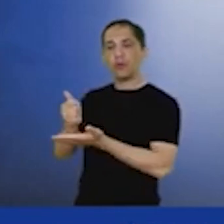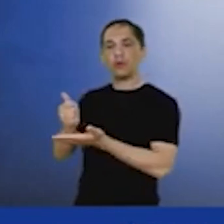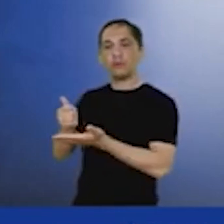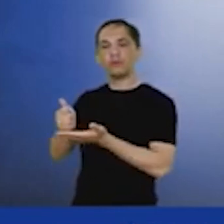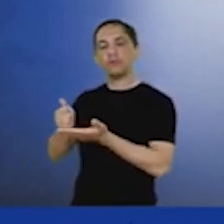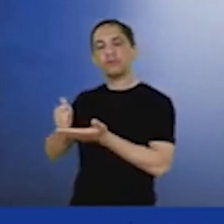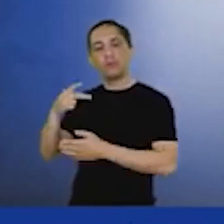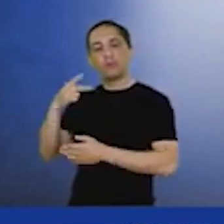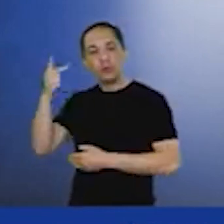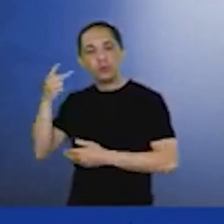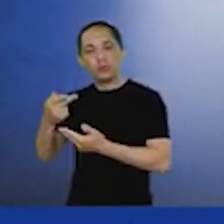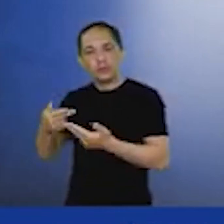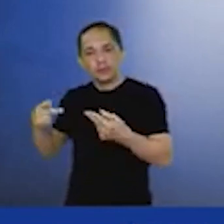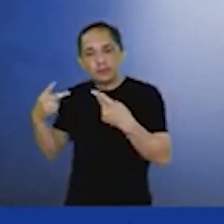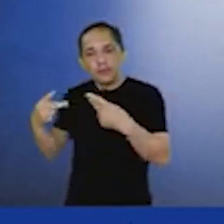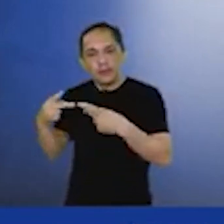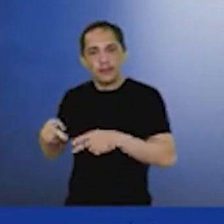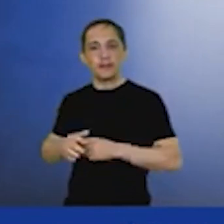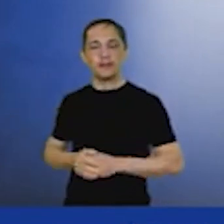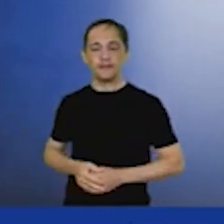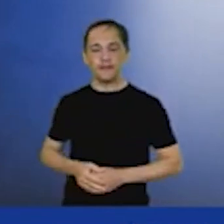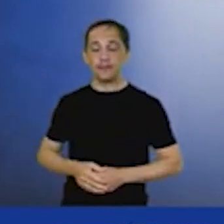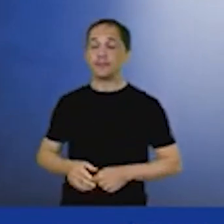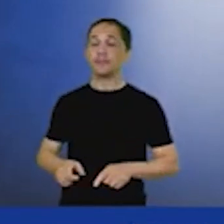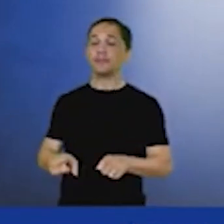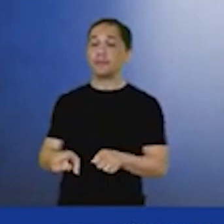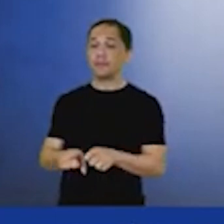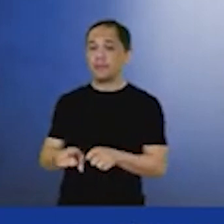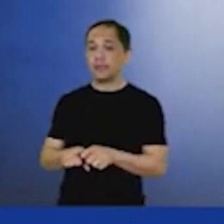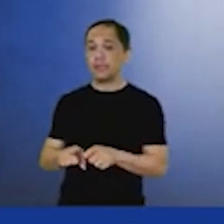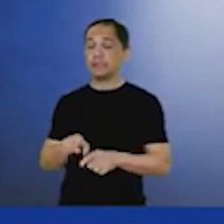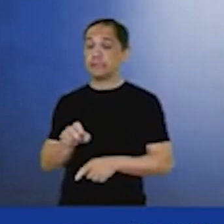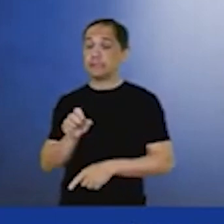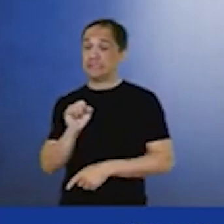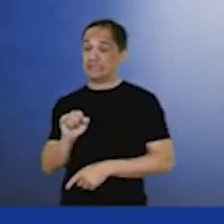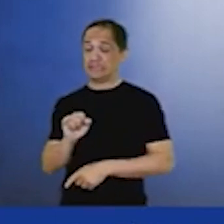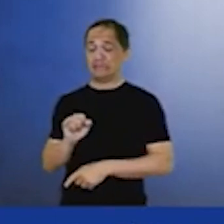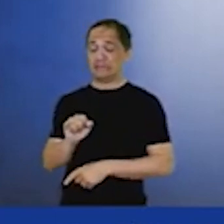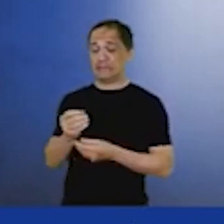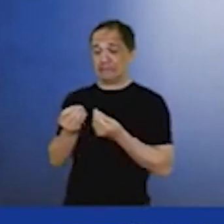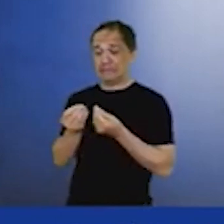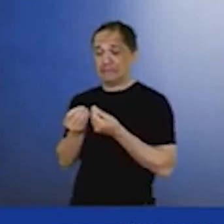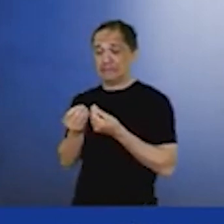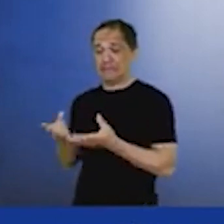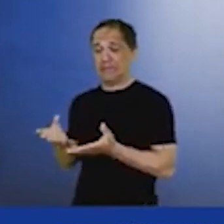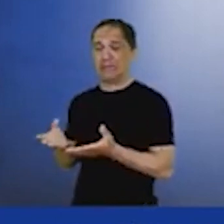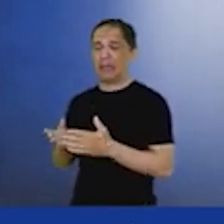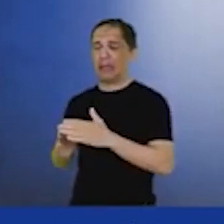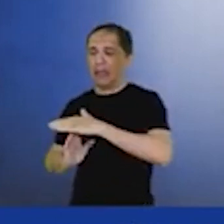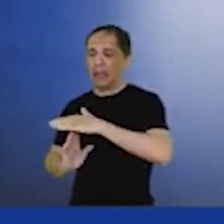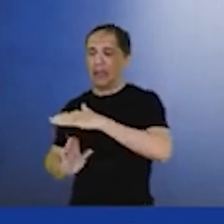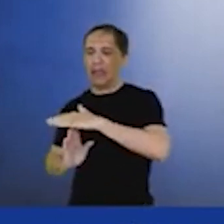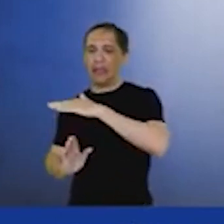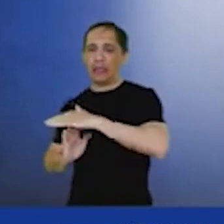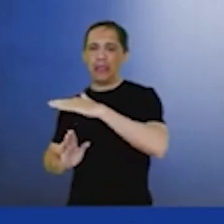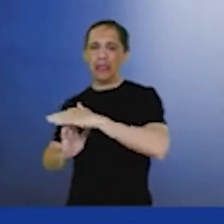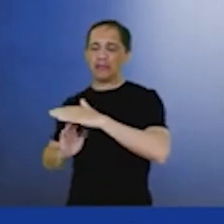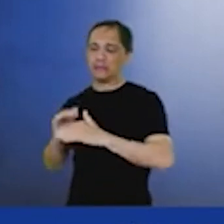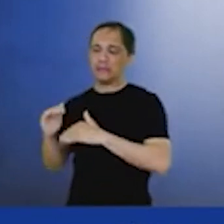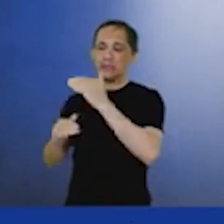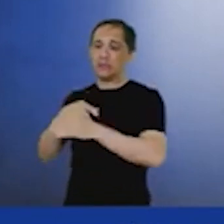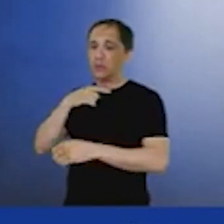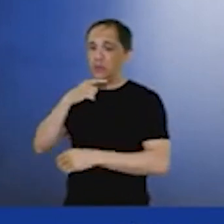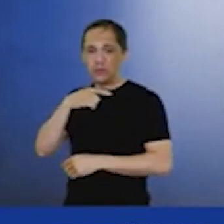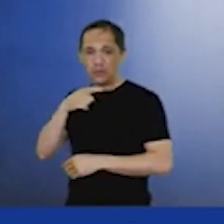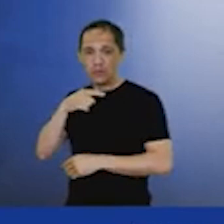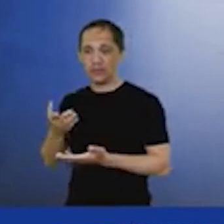você antecipar ou precificar ou criar condições ruins para o desenvolvimento de uma indústria que tem um cenário perfeito